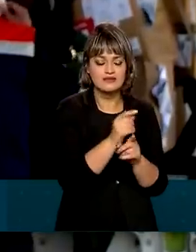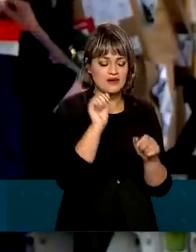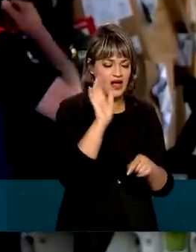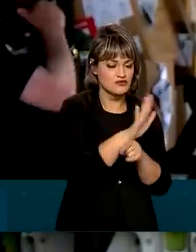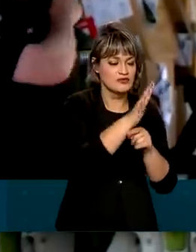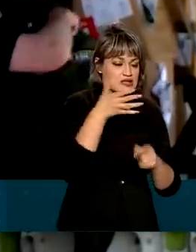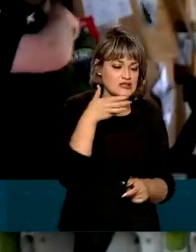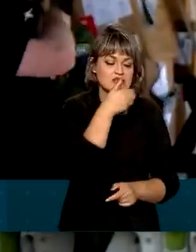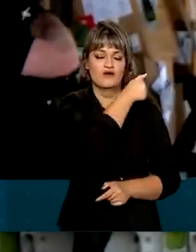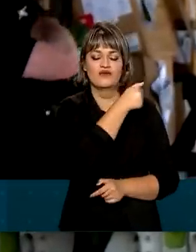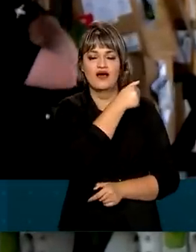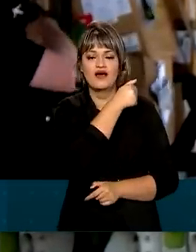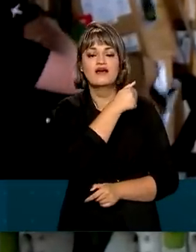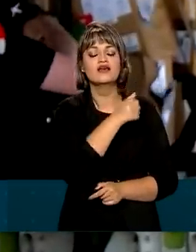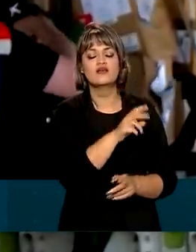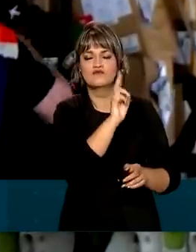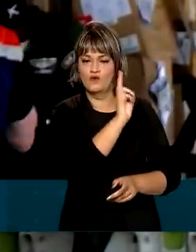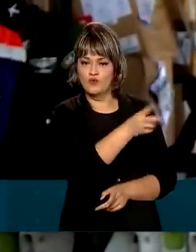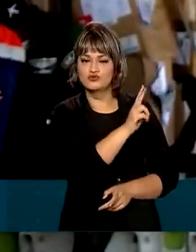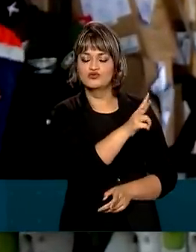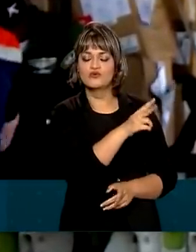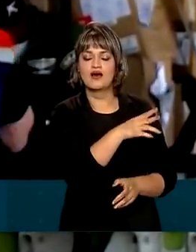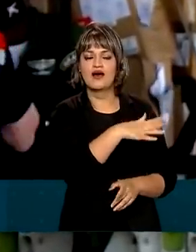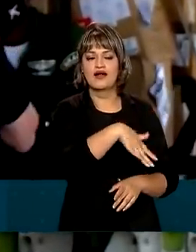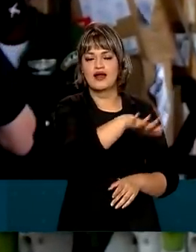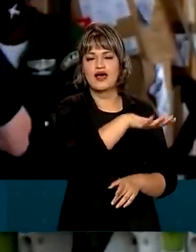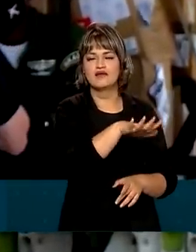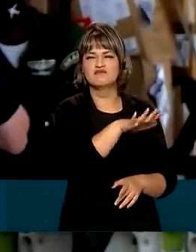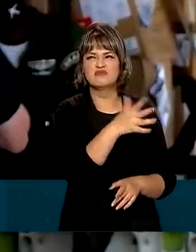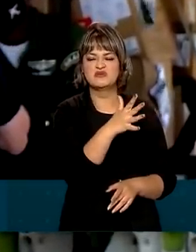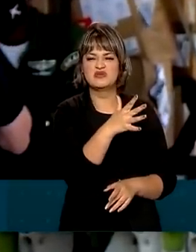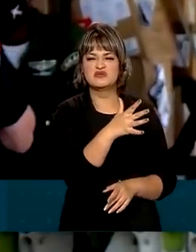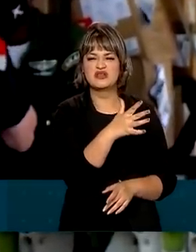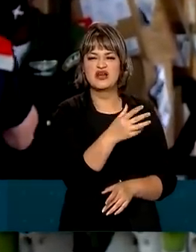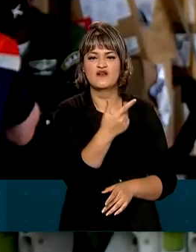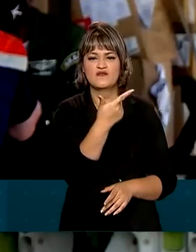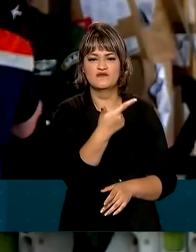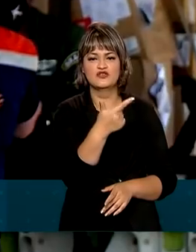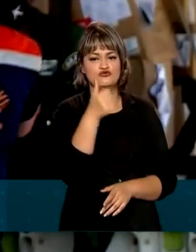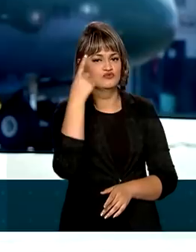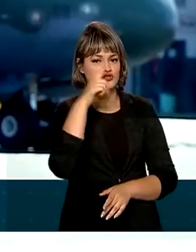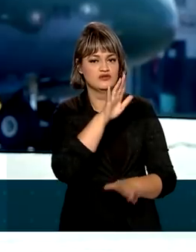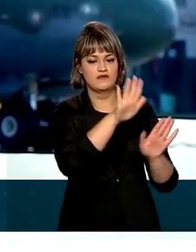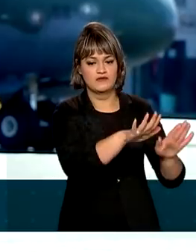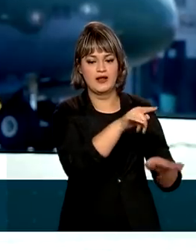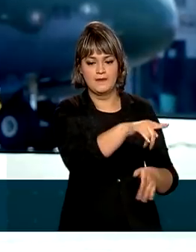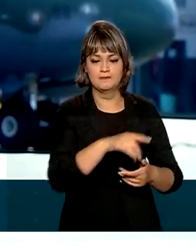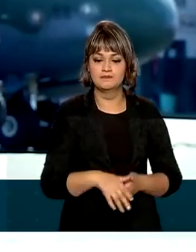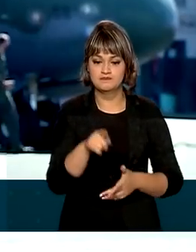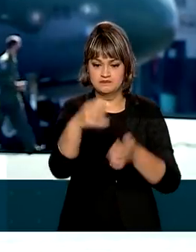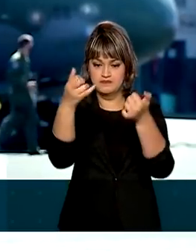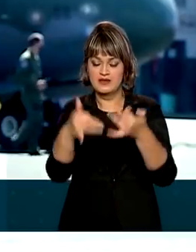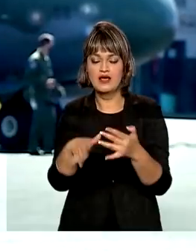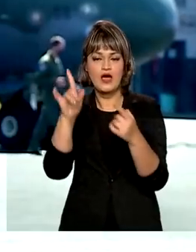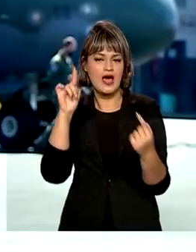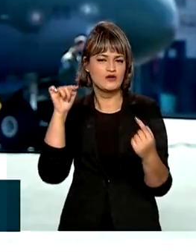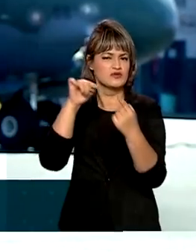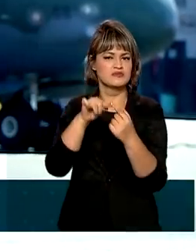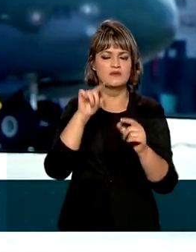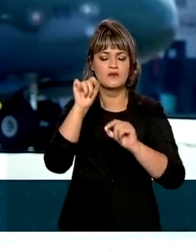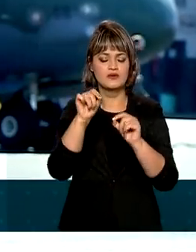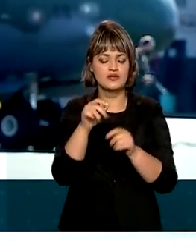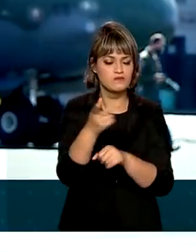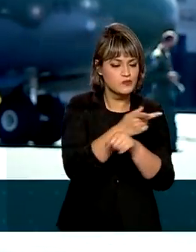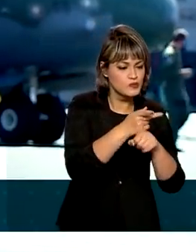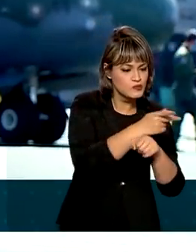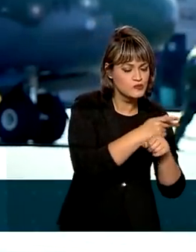salvamento e deve permanecer no Haiti por pelo menos 21 dias. A nossa missão principal é a atividade de busca